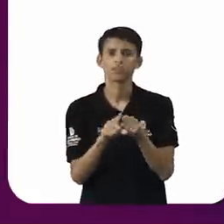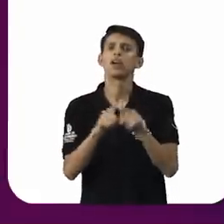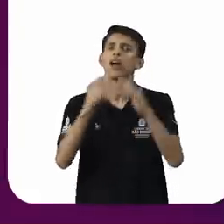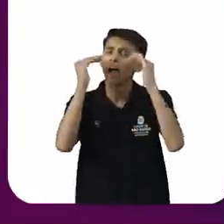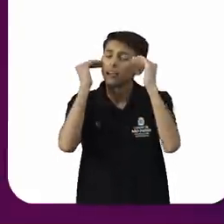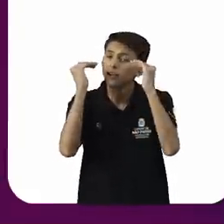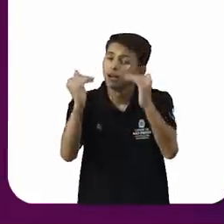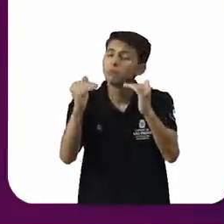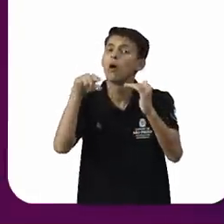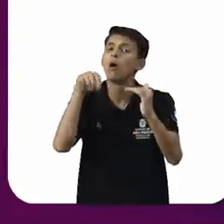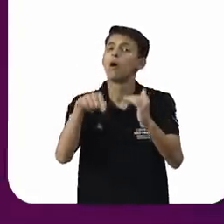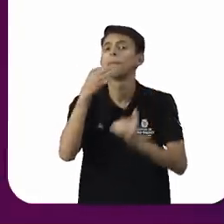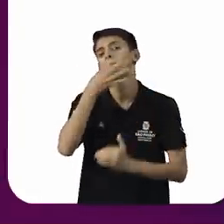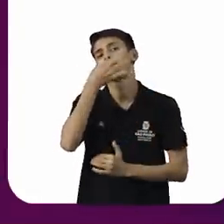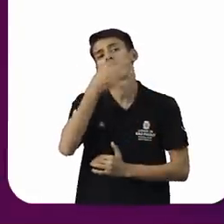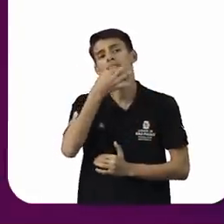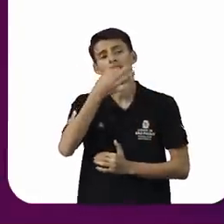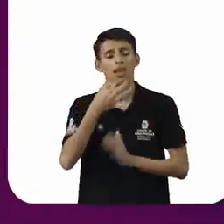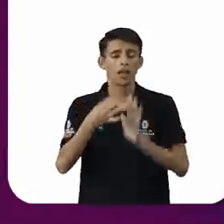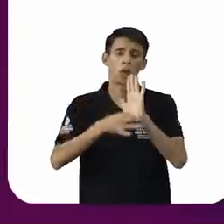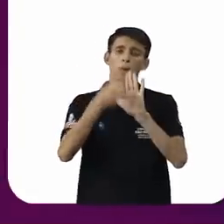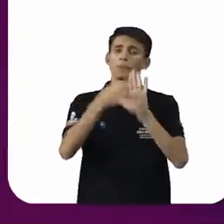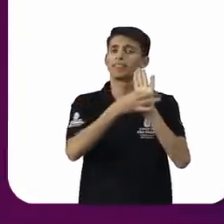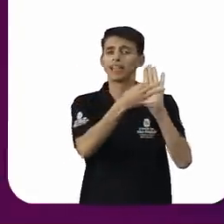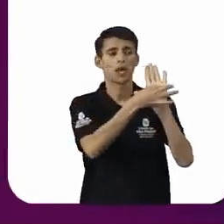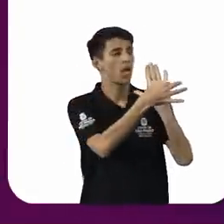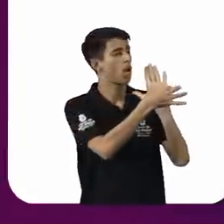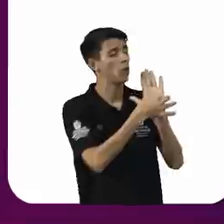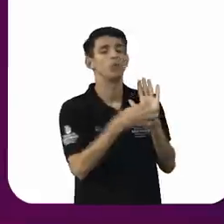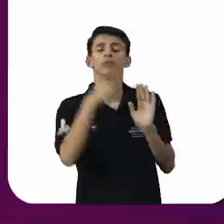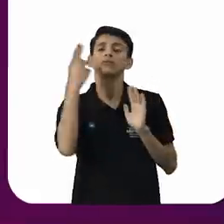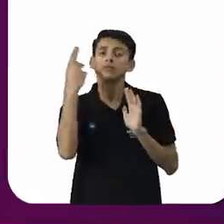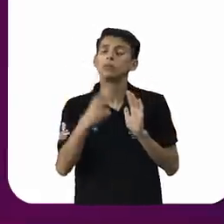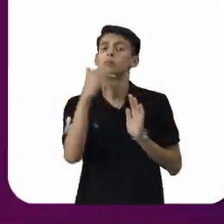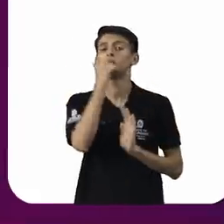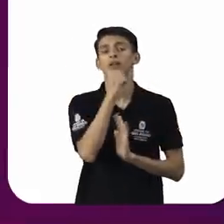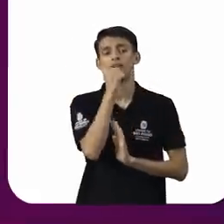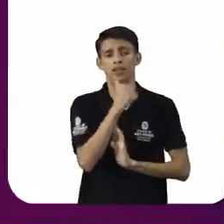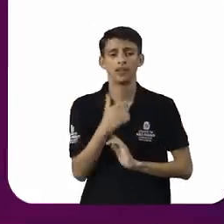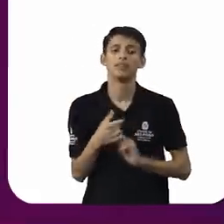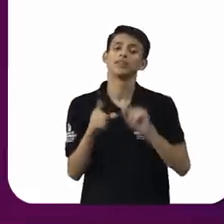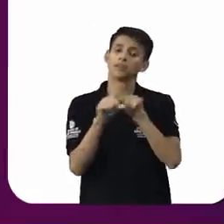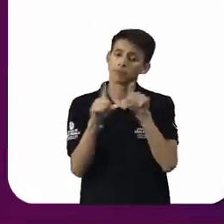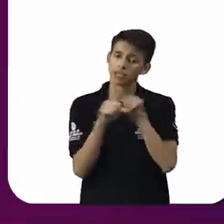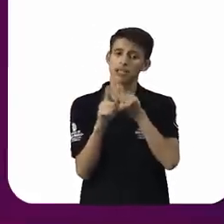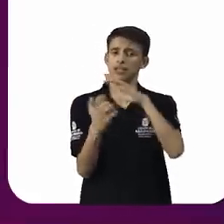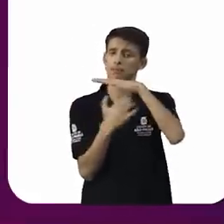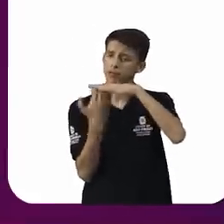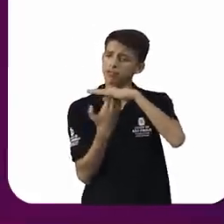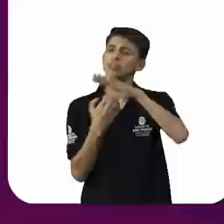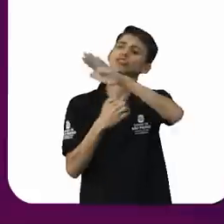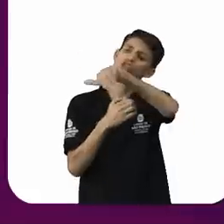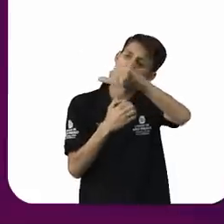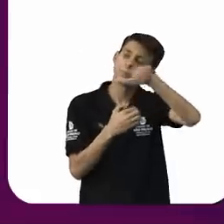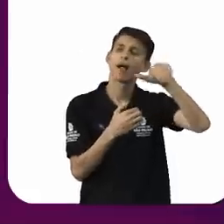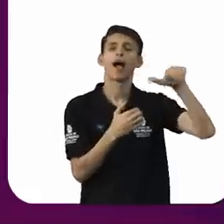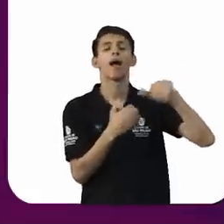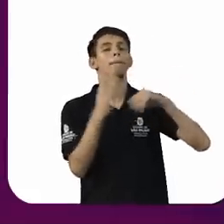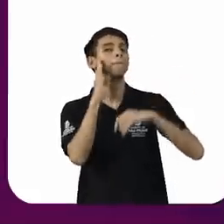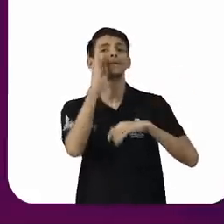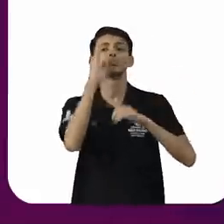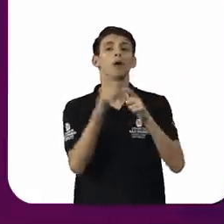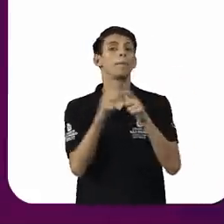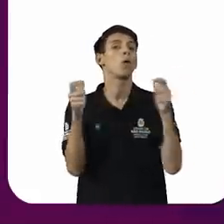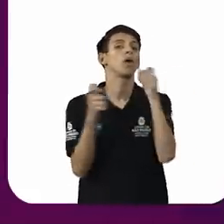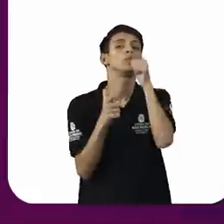pessoas queiram ter mulheres nas suas equipes de gestão como nós comentamos aqui o olhar feminino faz diferença